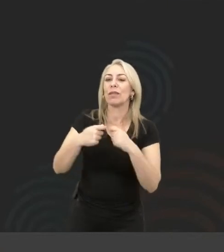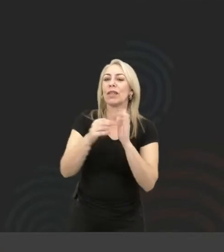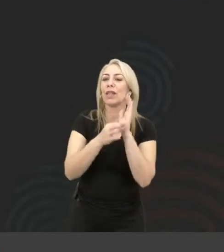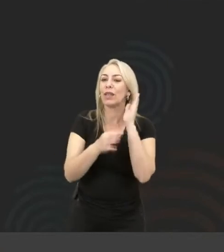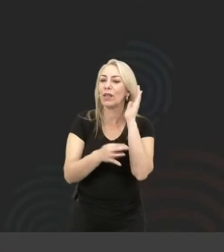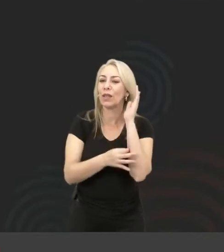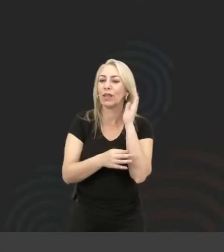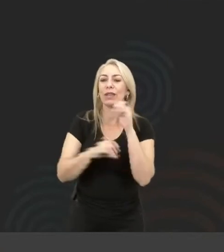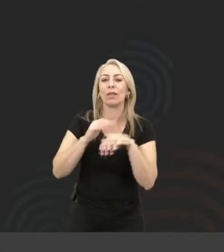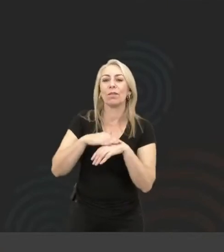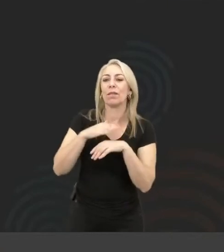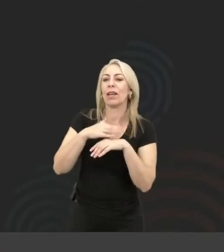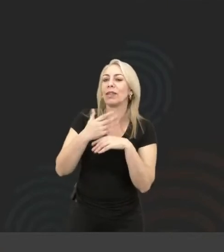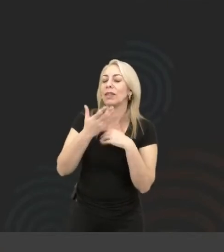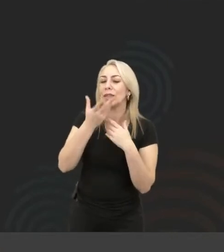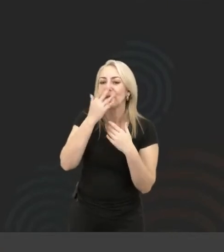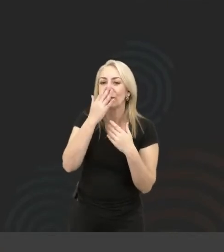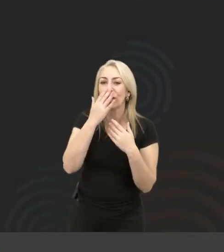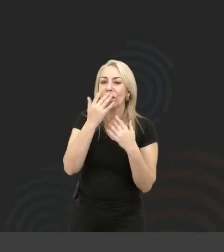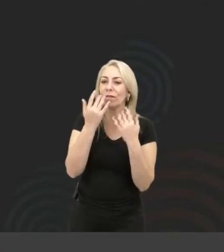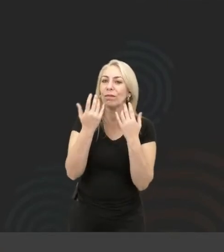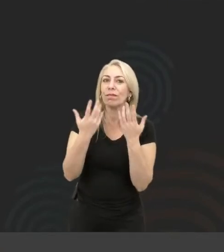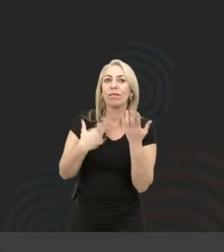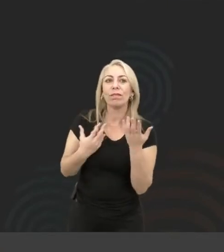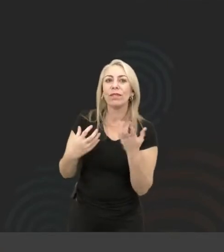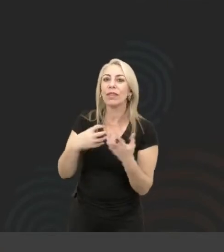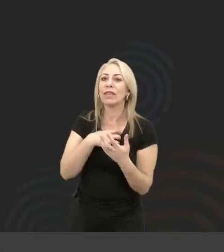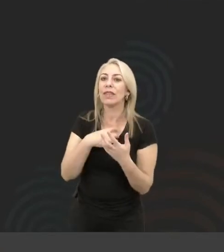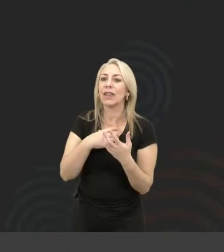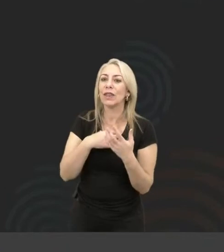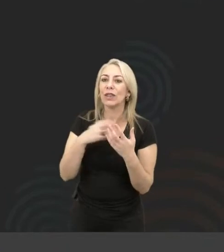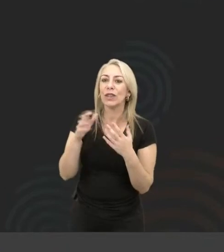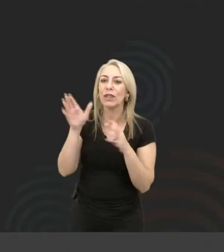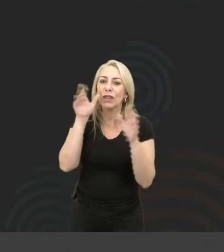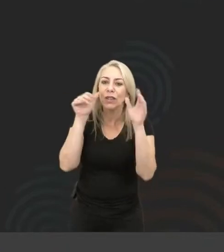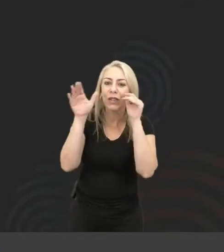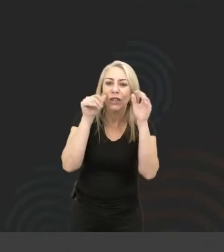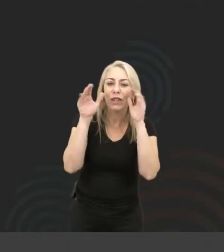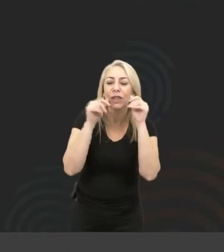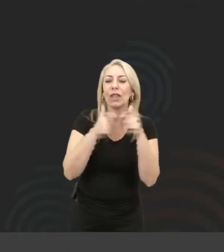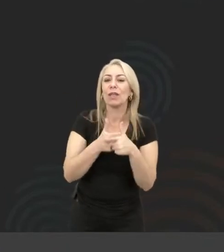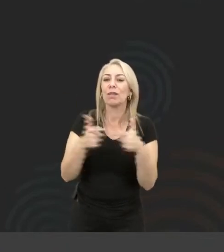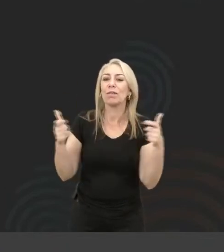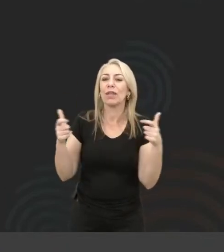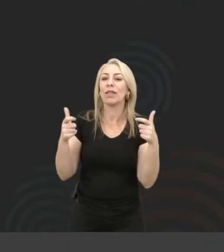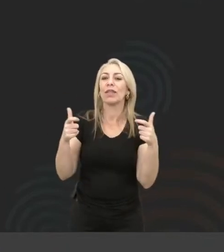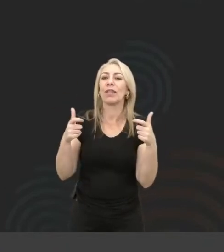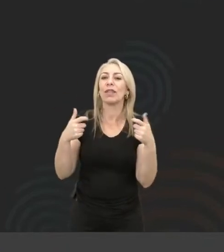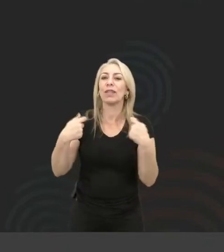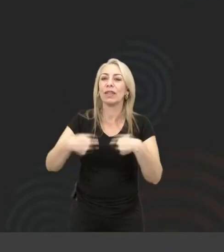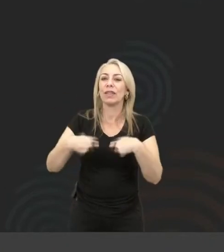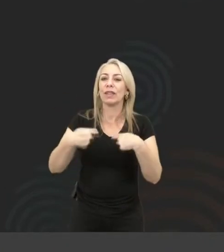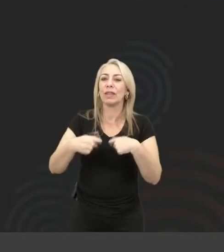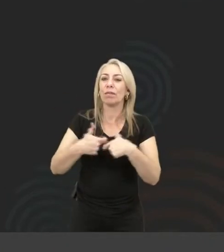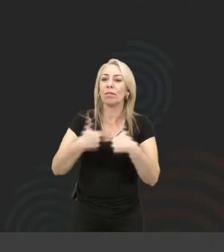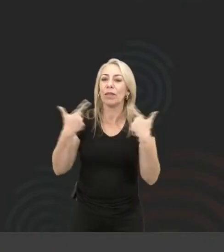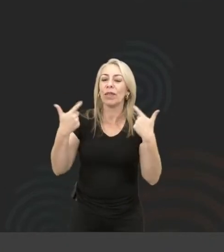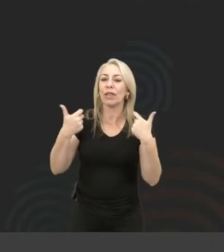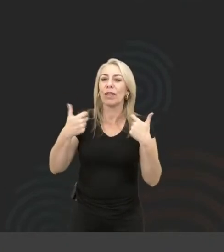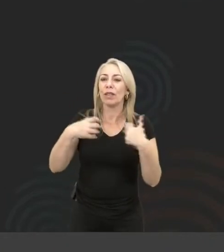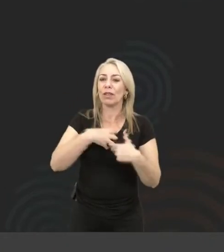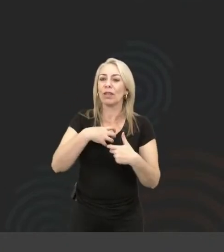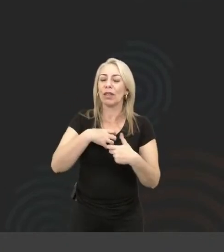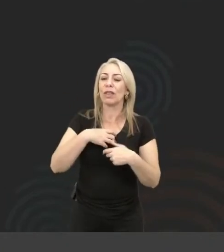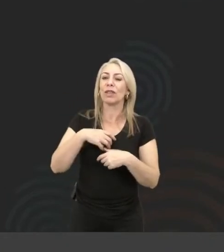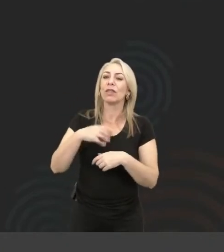A forma mais intuitiva para pessoas sem a maior parte das deficiências, a melhor forma de testar isso